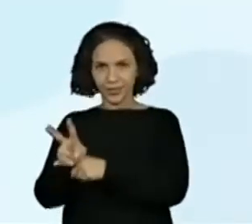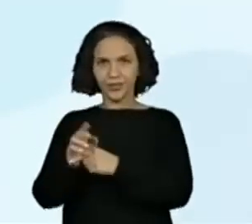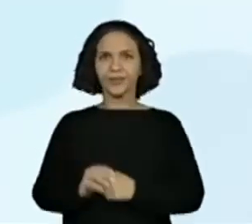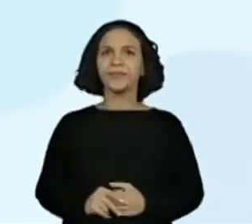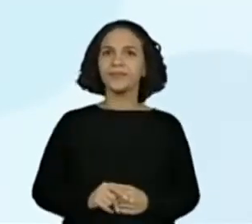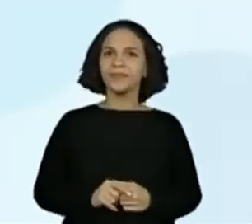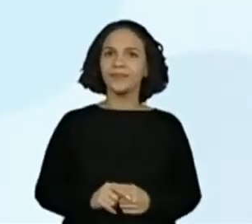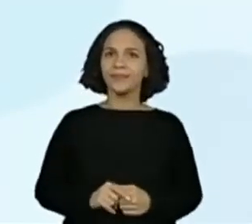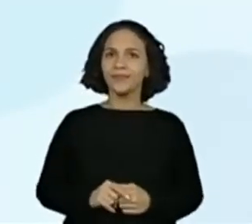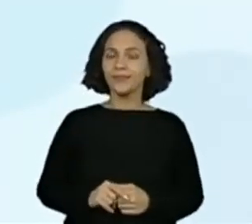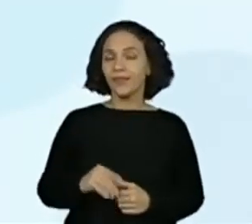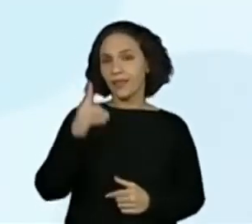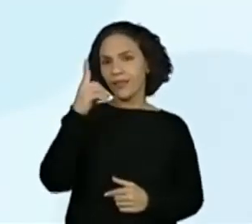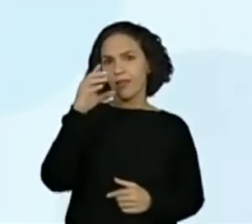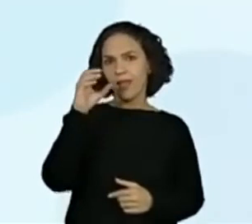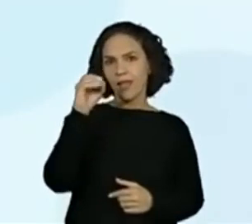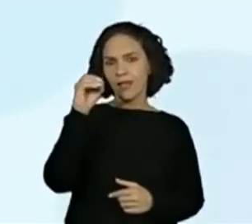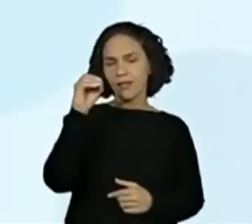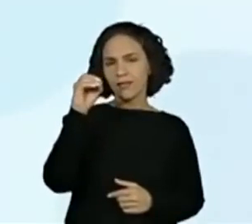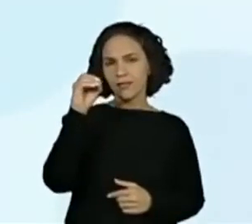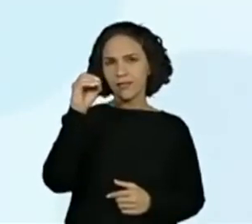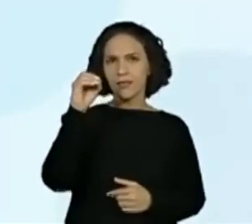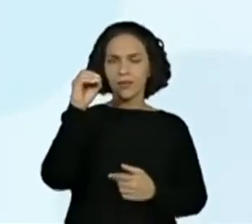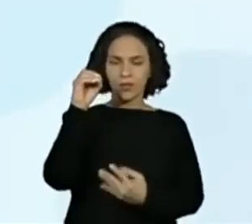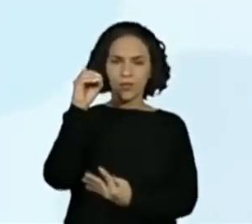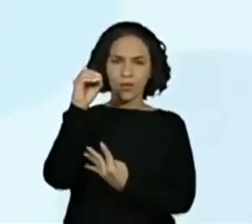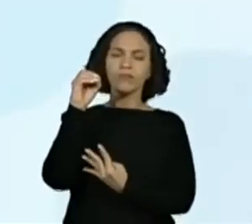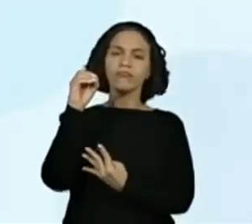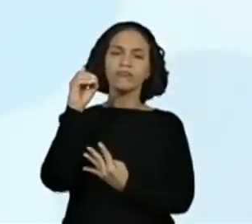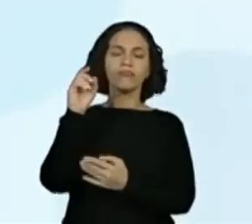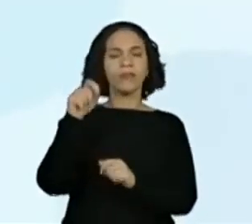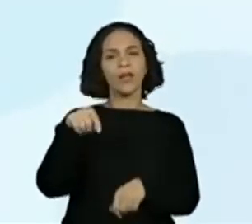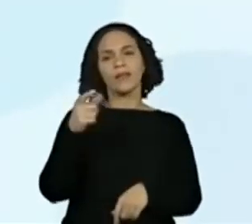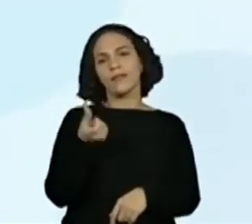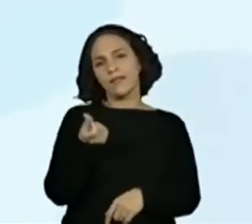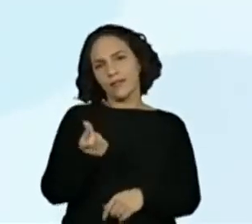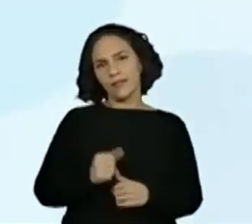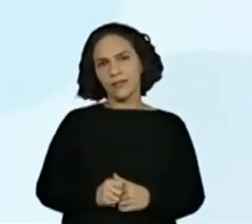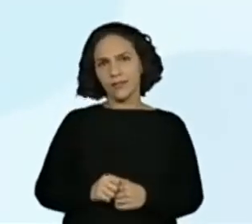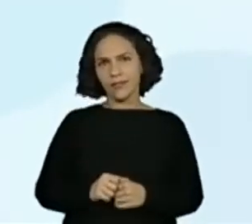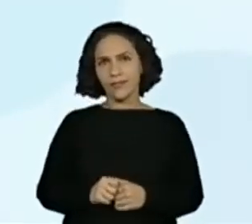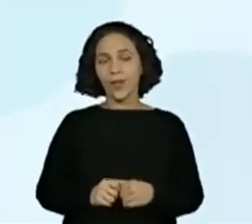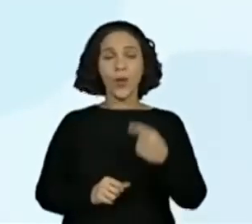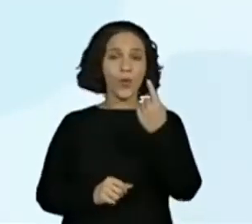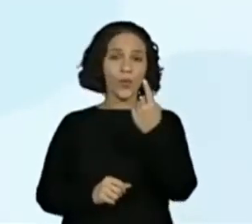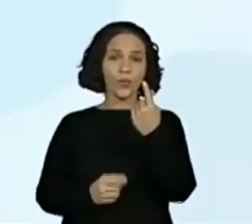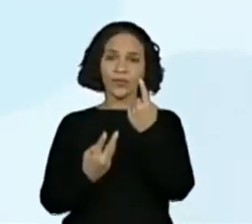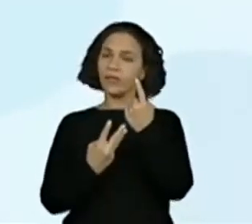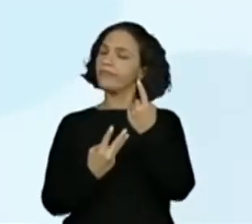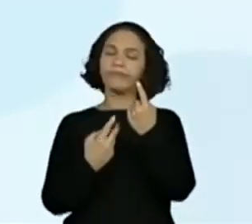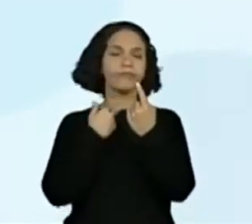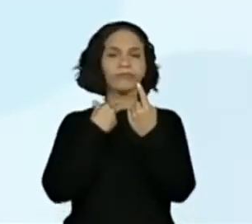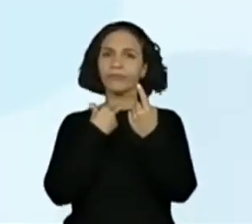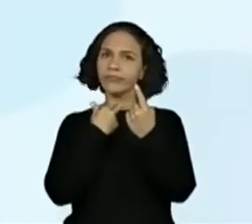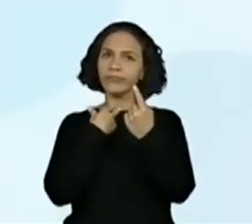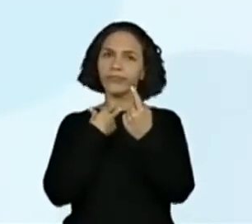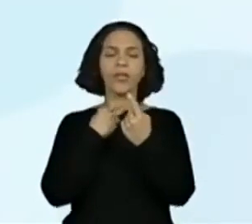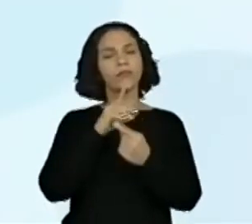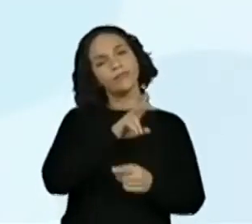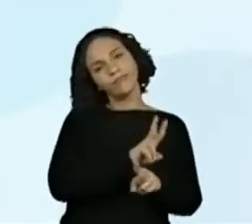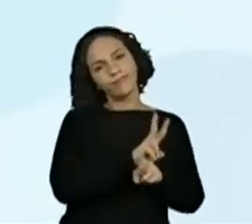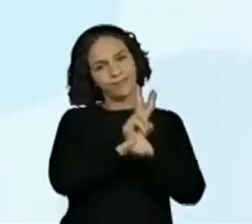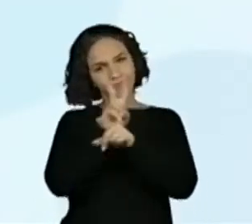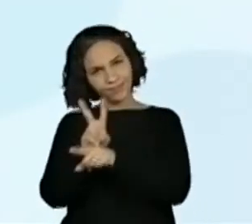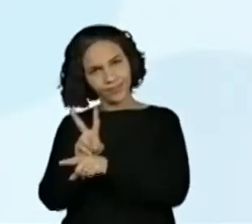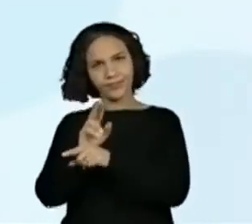O zero virou 10. Então, 10 tira o 4, 6. E o 1 não dá, certo? Para tirar 3. Então, a gente vai emprestar. Mas o zero está,